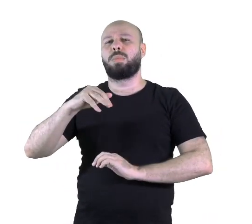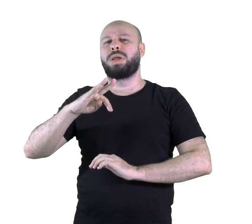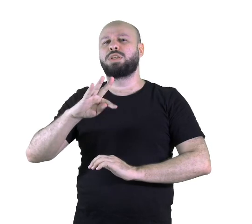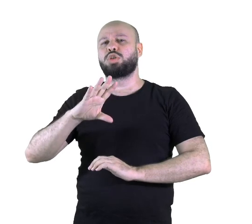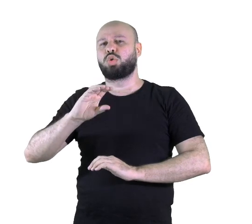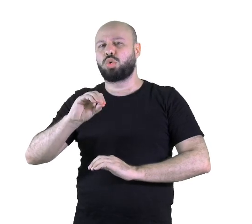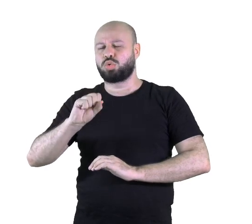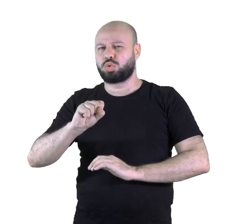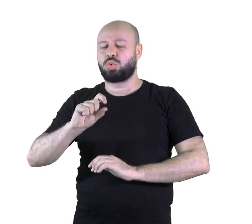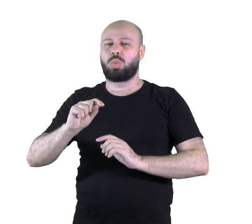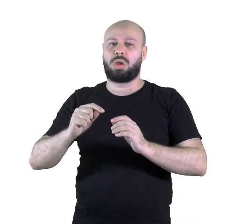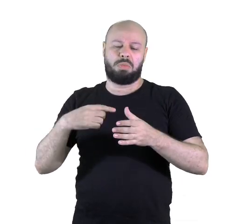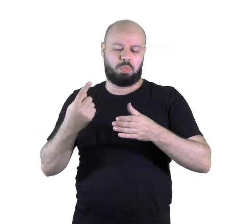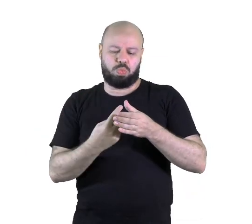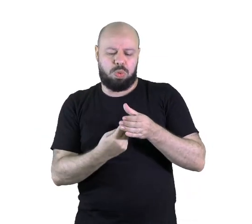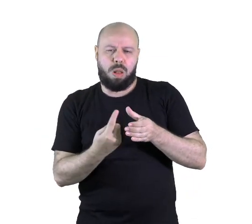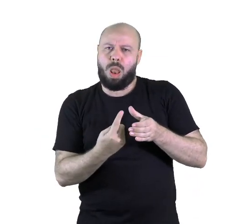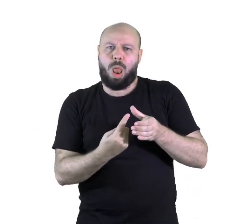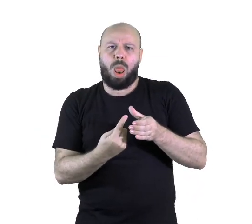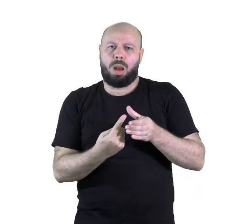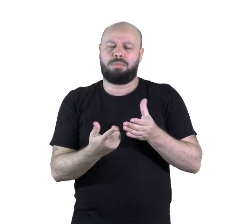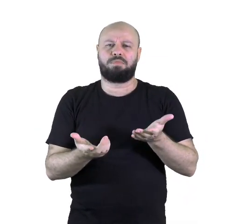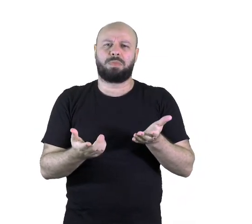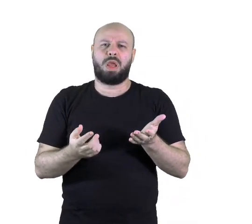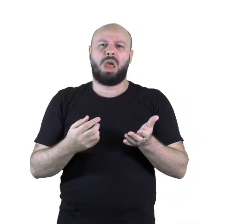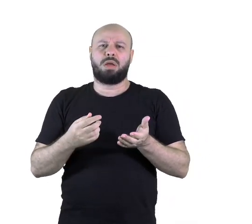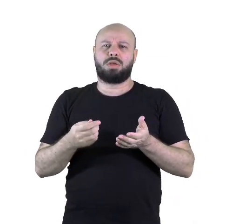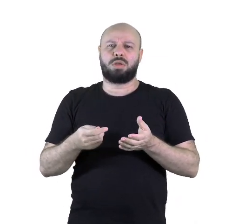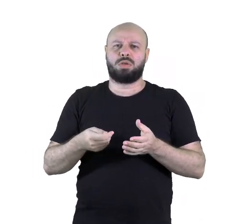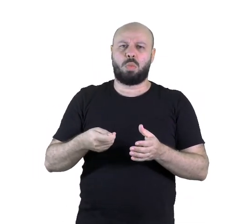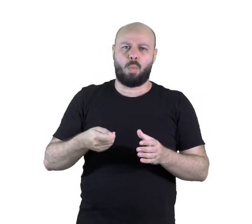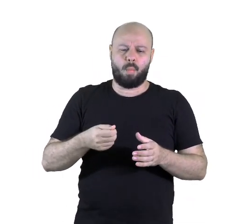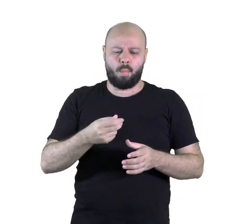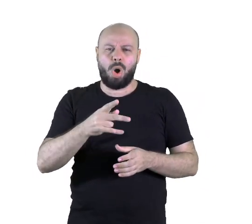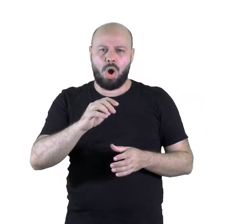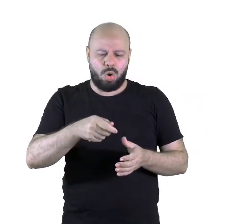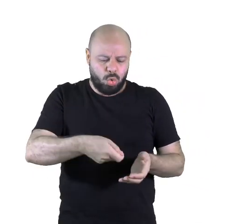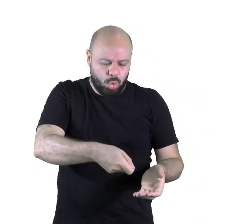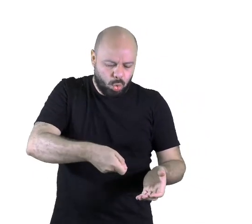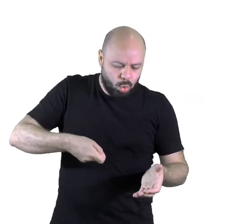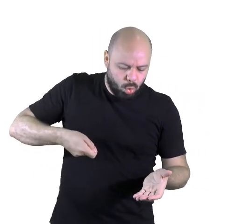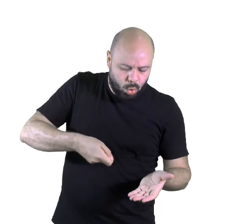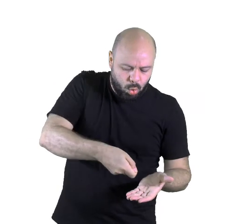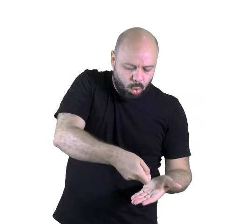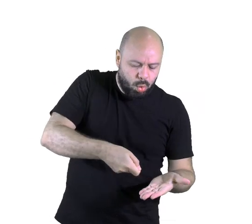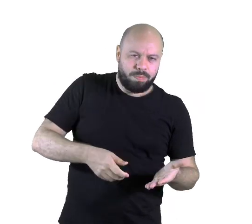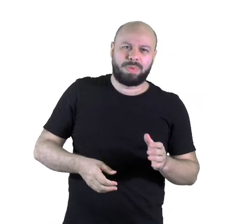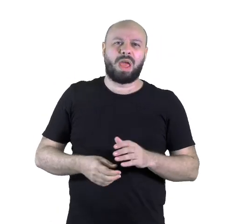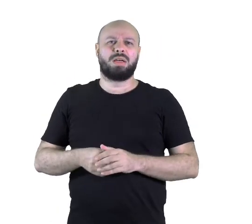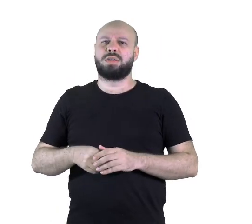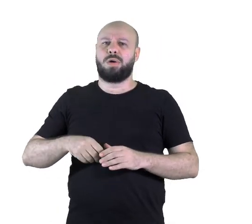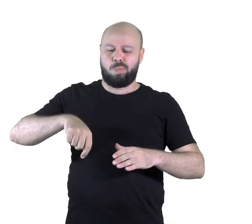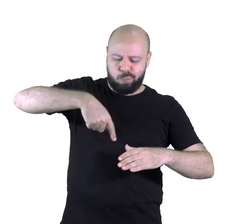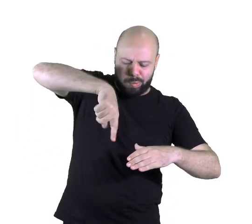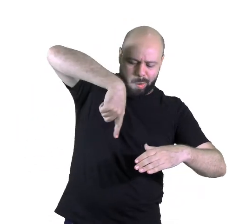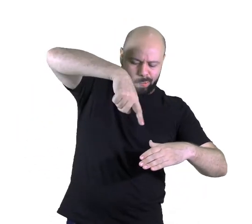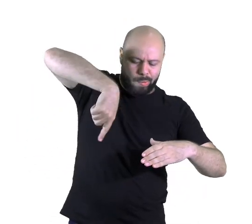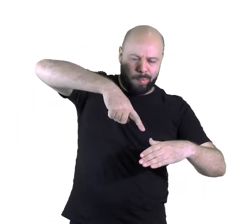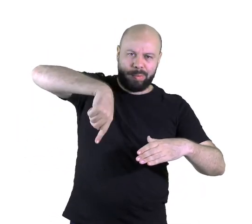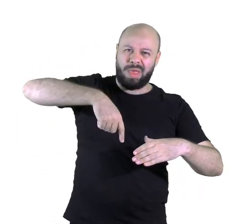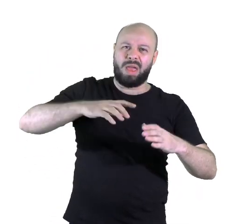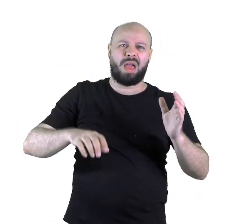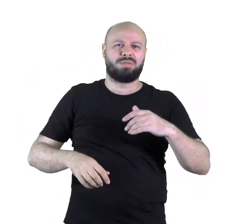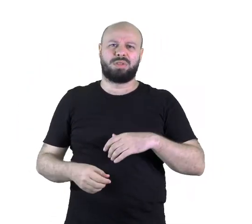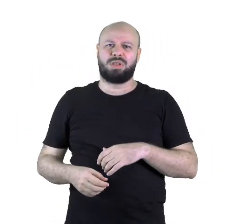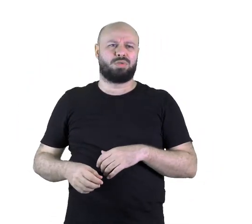casa, o som do liquidificador, é o som do aspirador de pó, é o som da batedeira, do aparelho de som, secador de